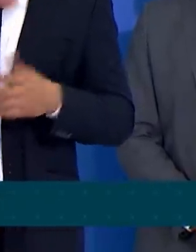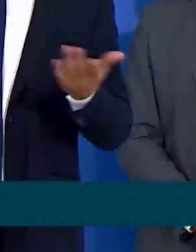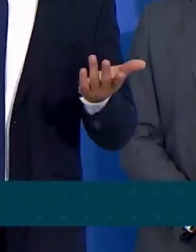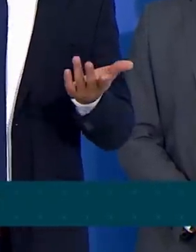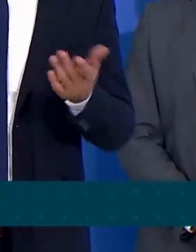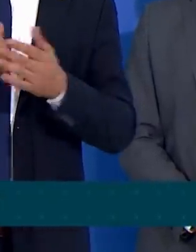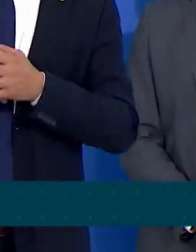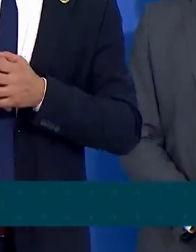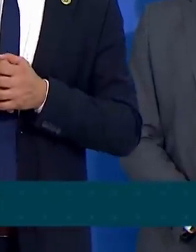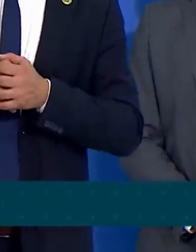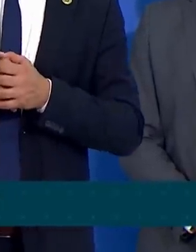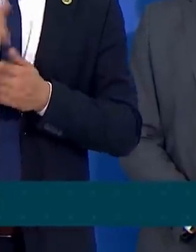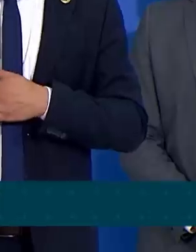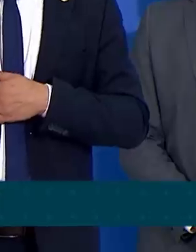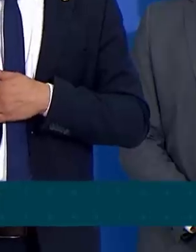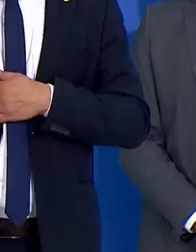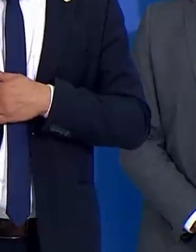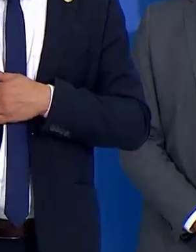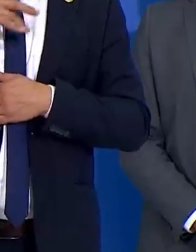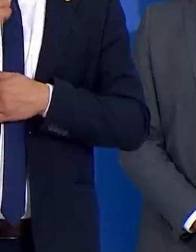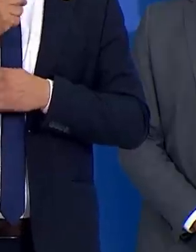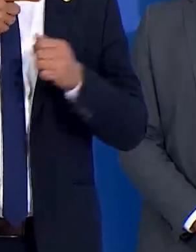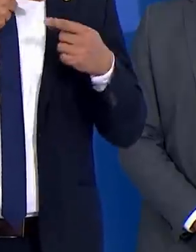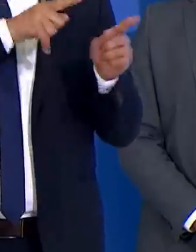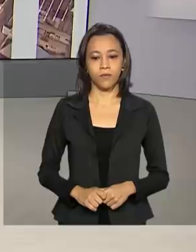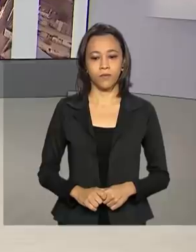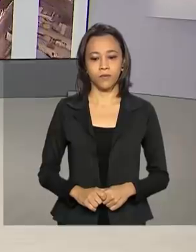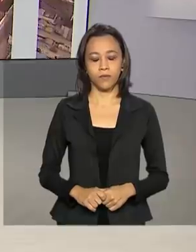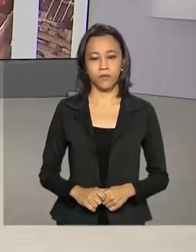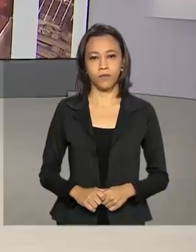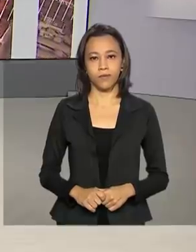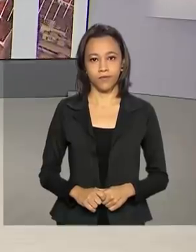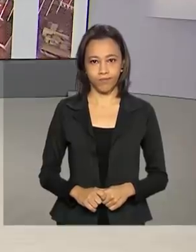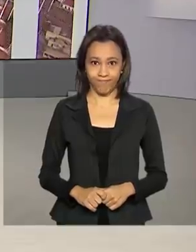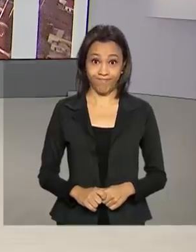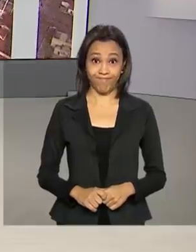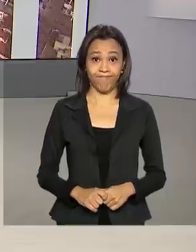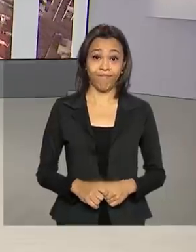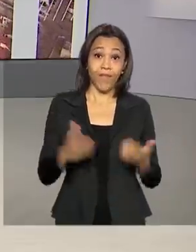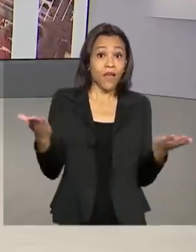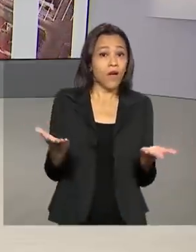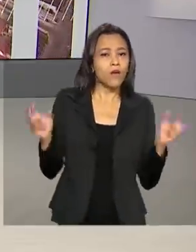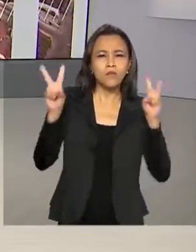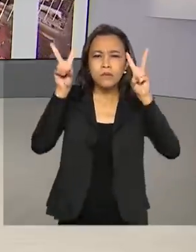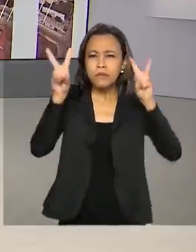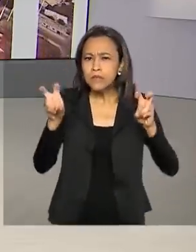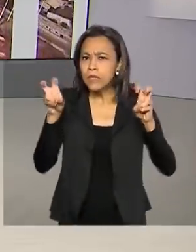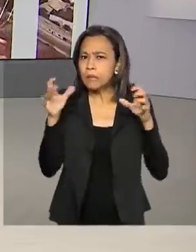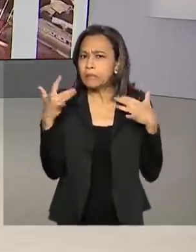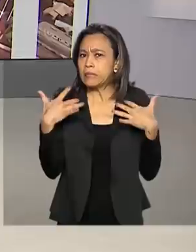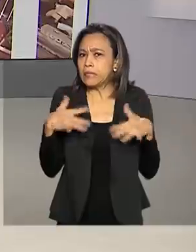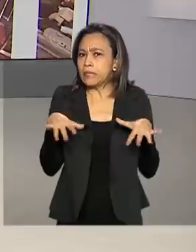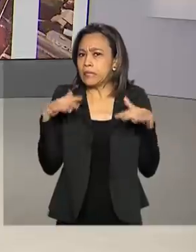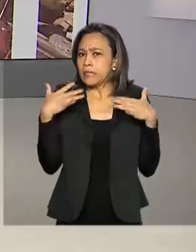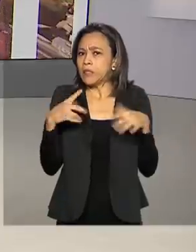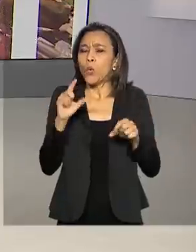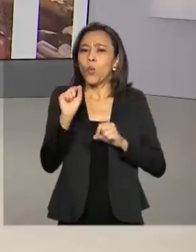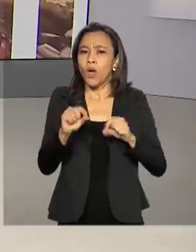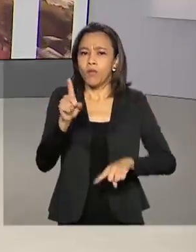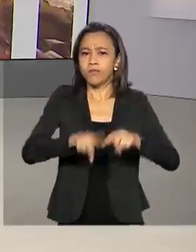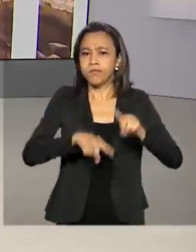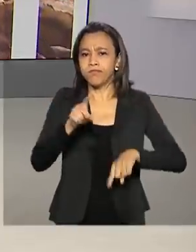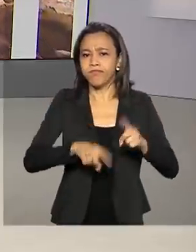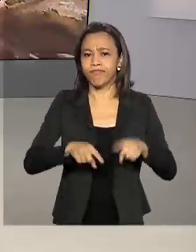condição, principalmente no combate à violência. E agora um assunto delicado, combate à pornografia